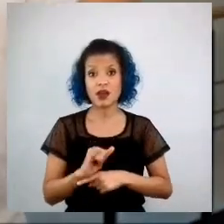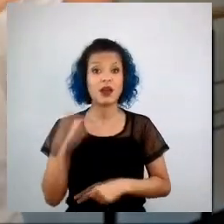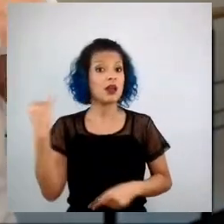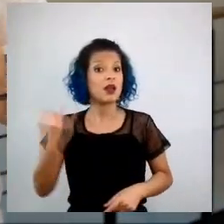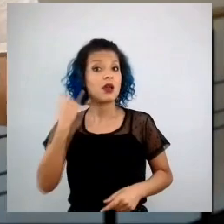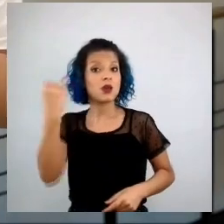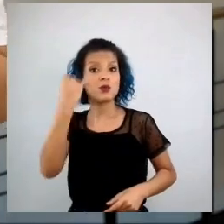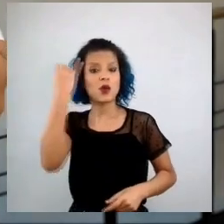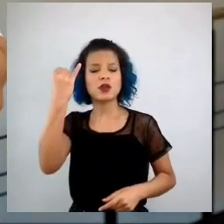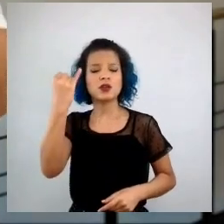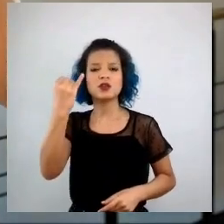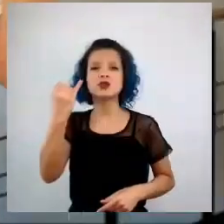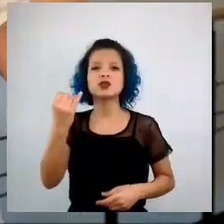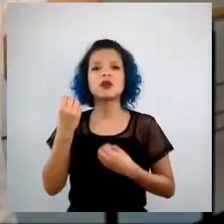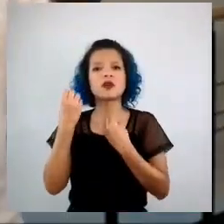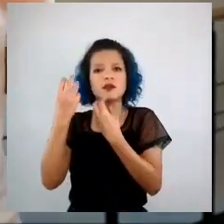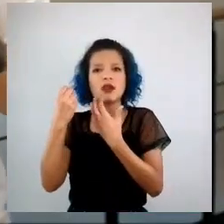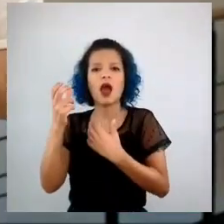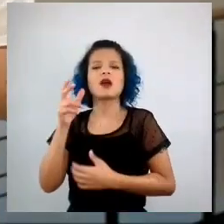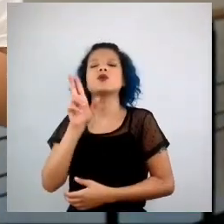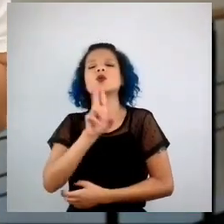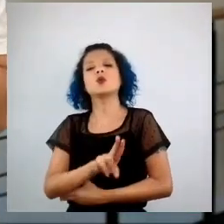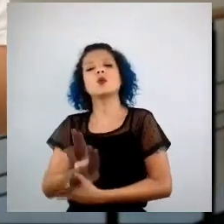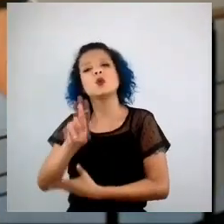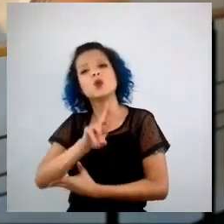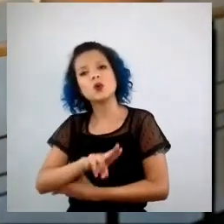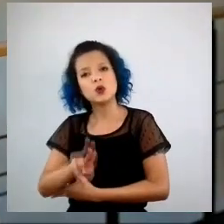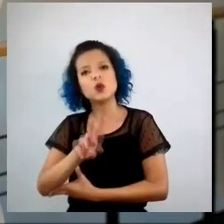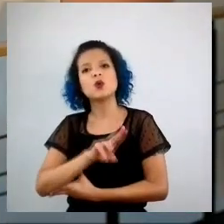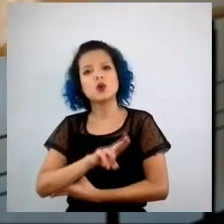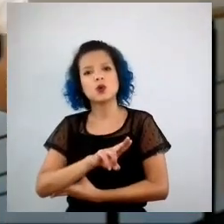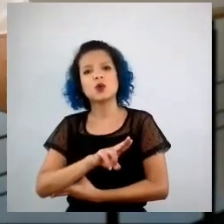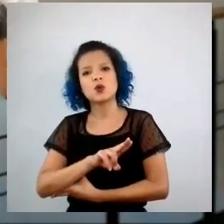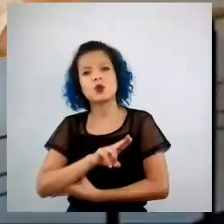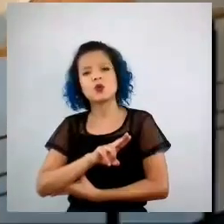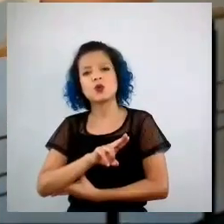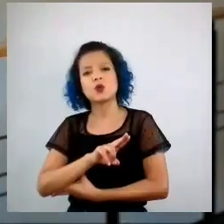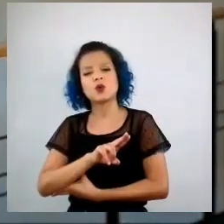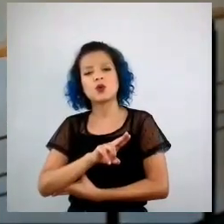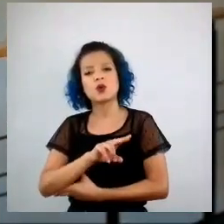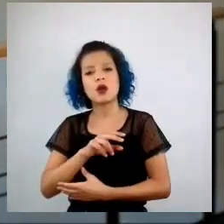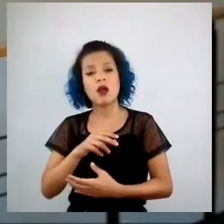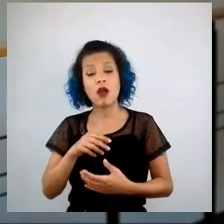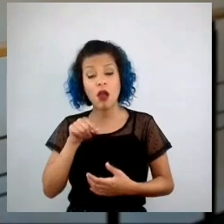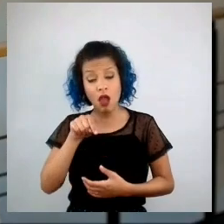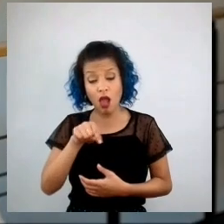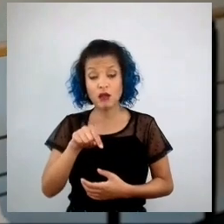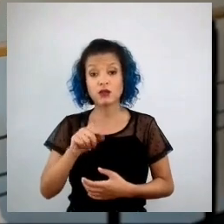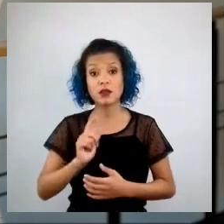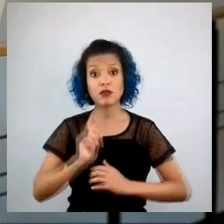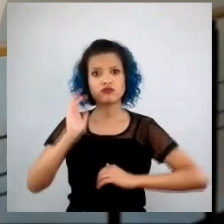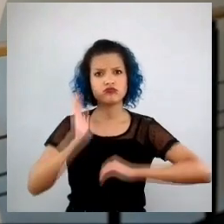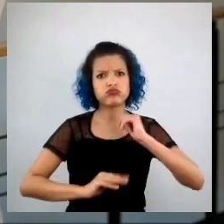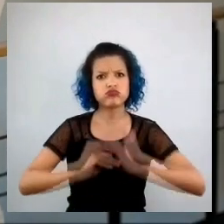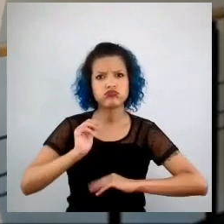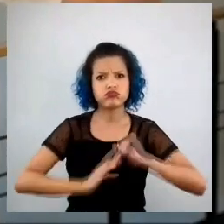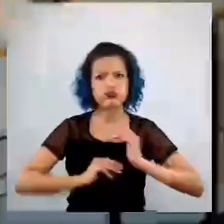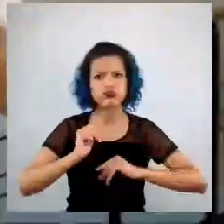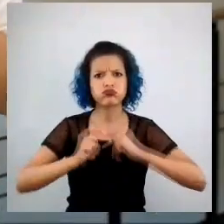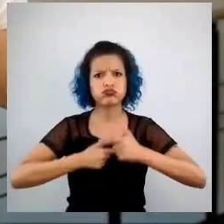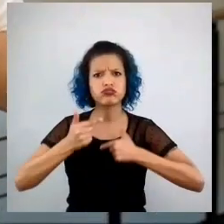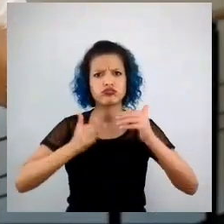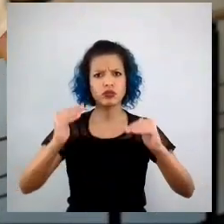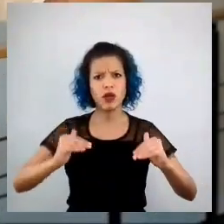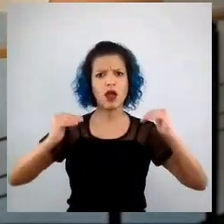dados nessa jornada, na estratégia de Data Driven, e que entregam uma alta performance, não só criativa, mas também de